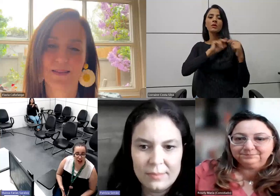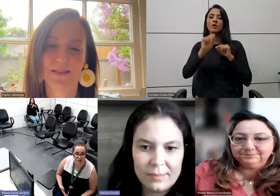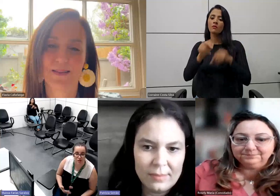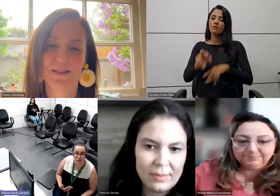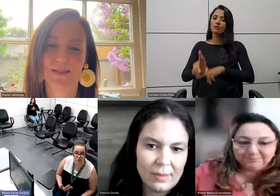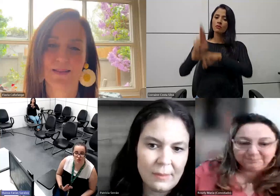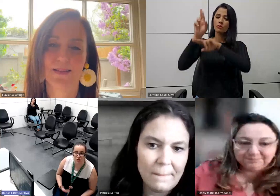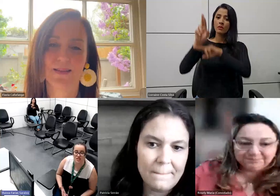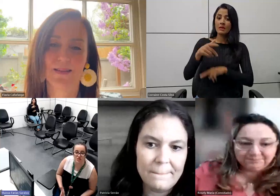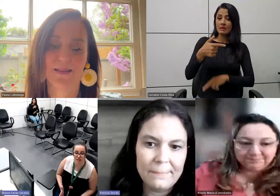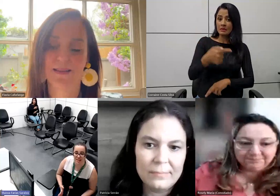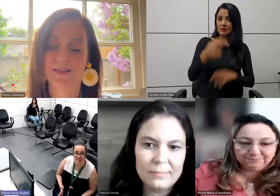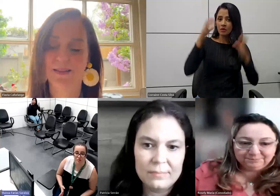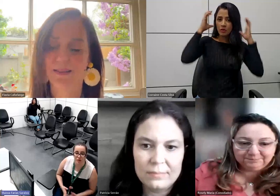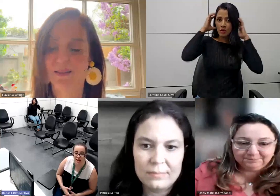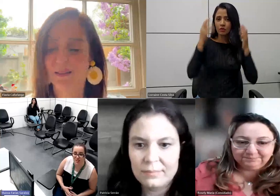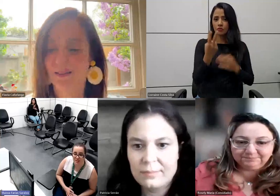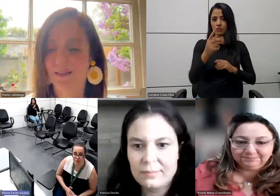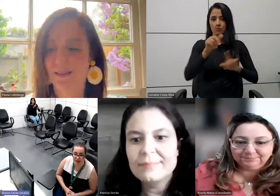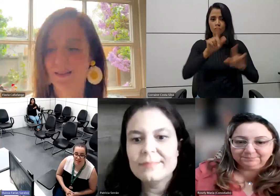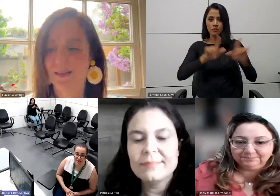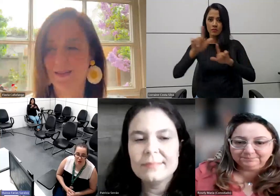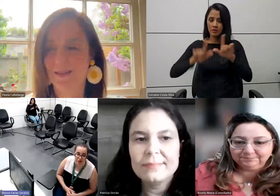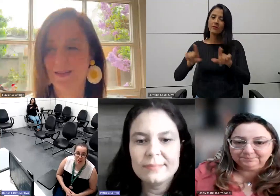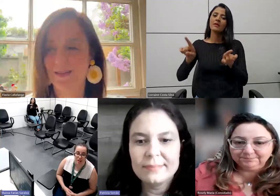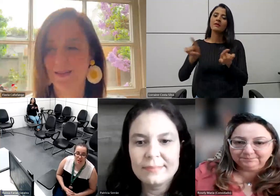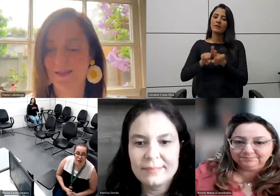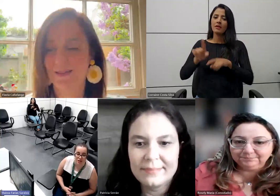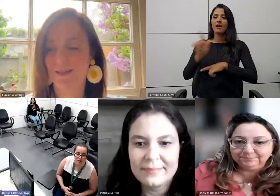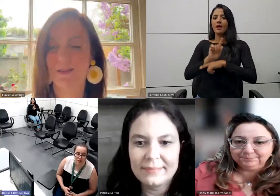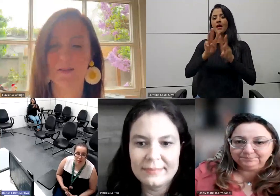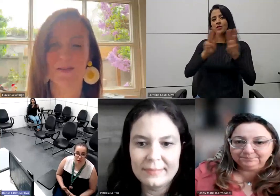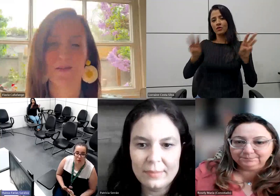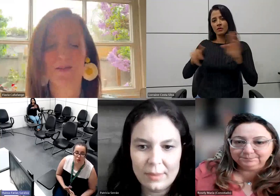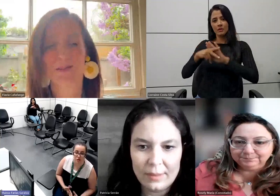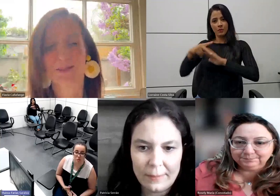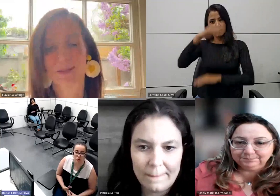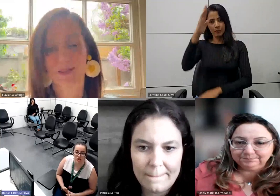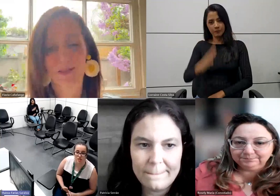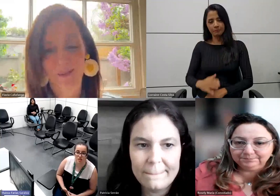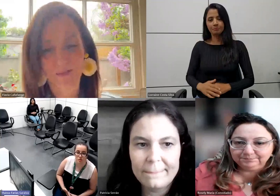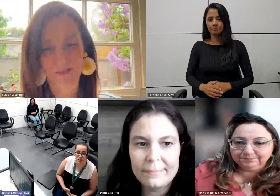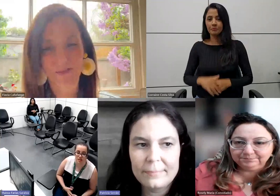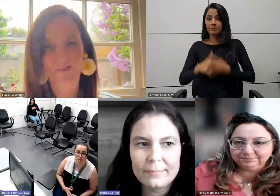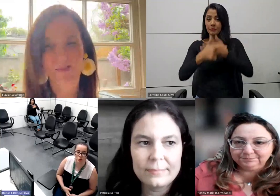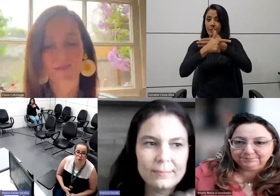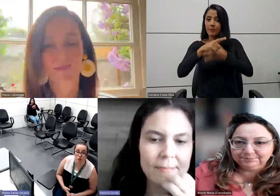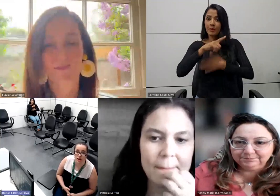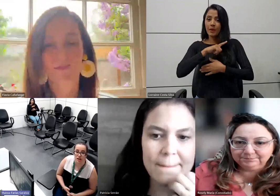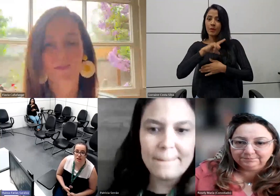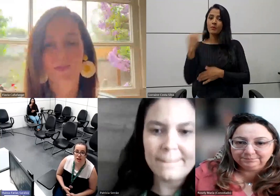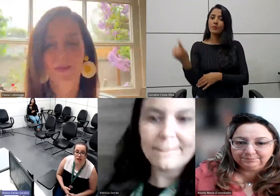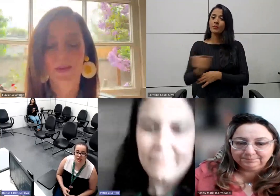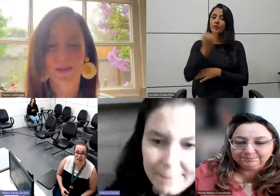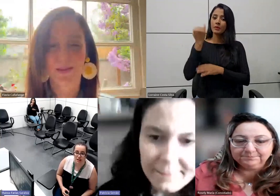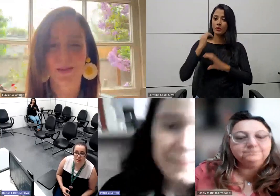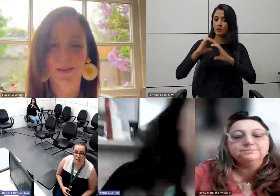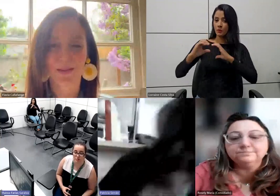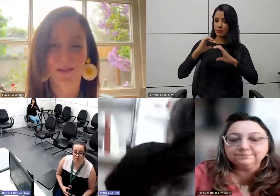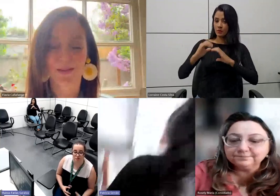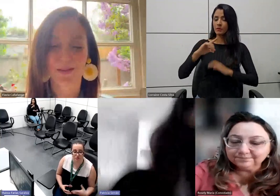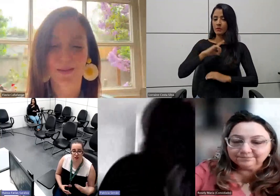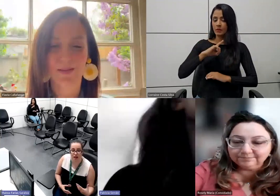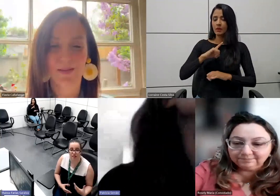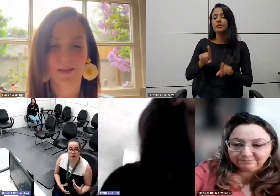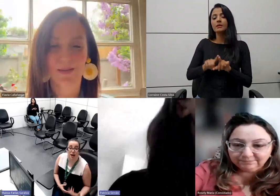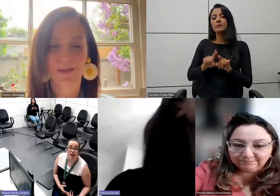sete rádios, duas TVs e pela Agência Brasil. Então, a gente tem um papel muito importante na comunicação pública e